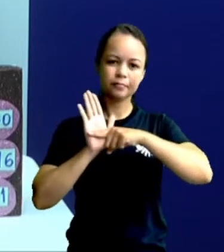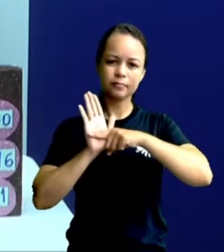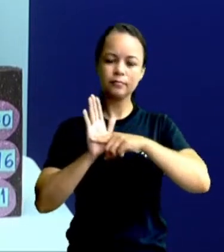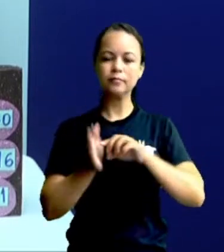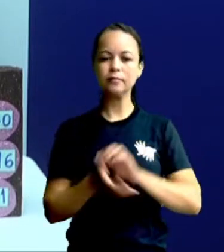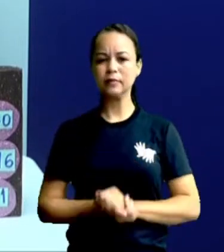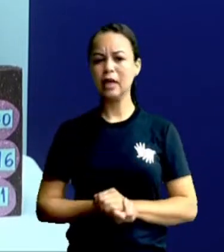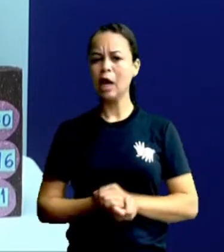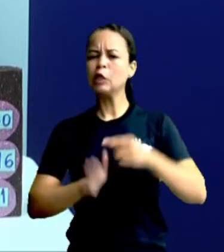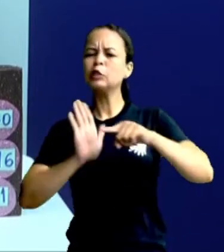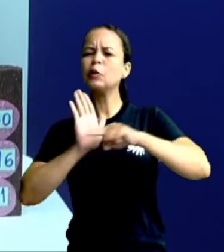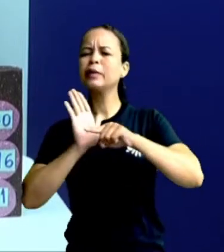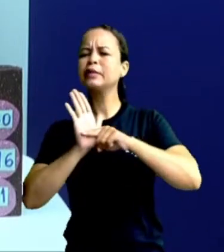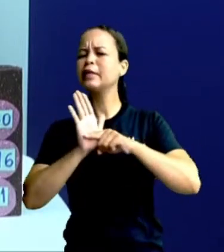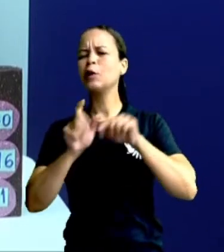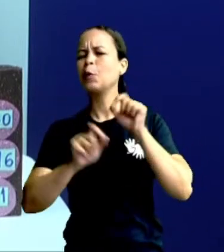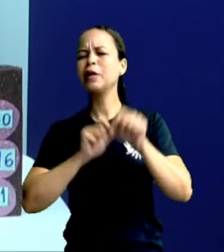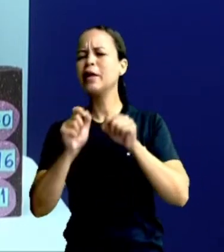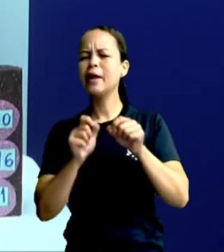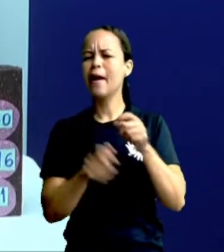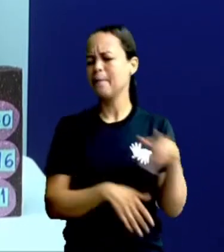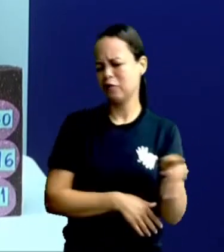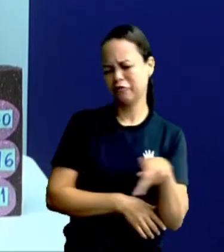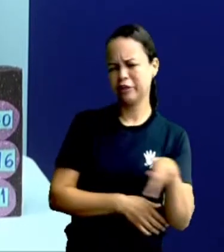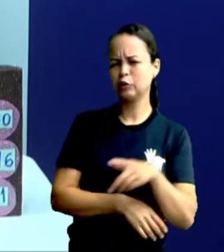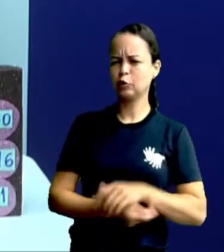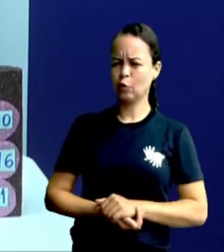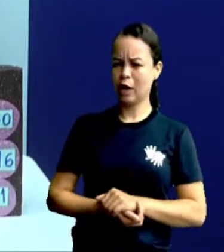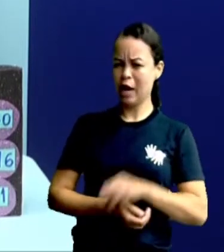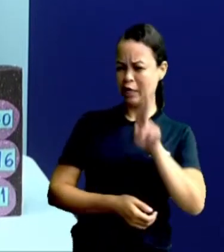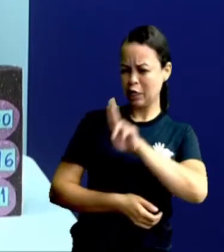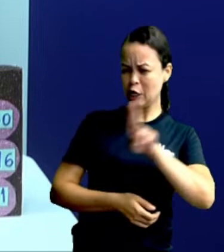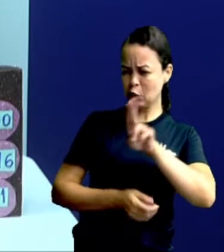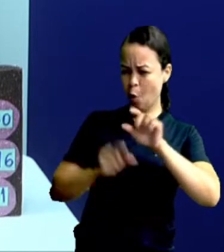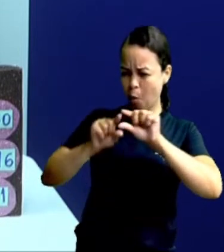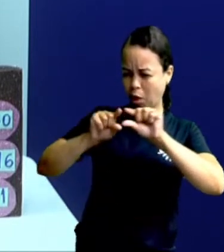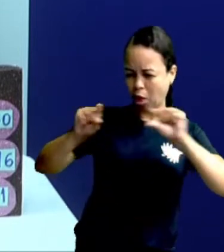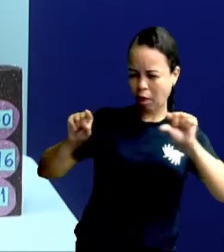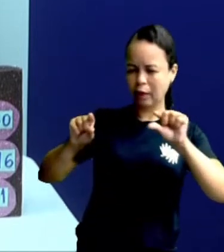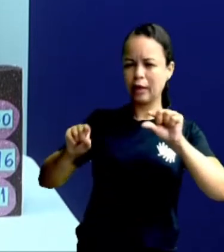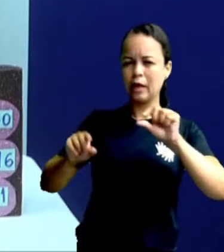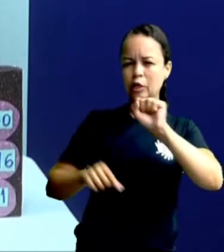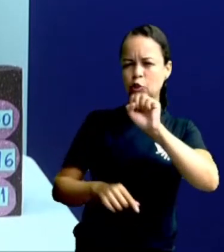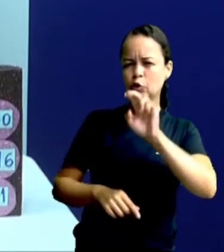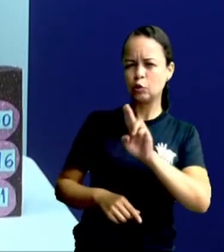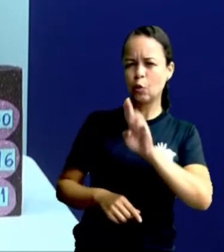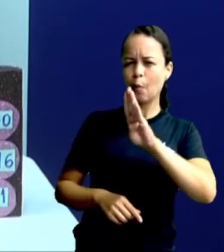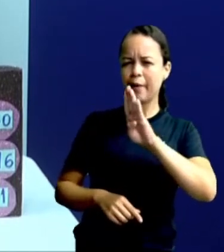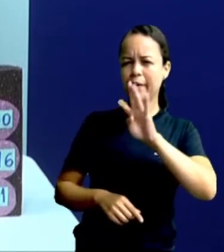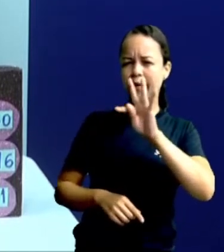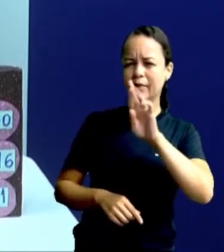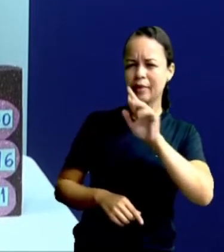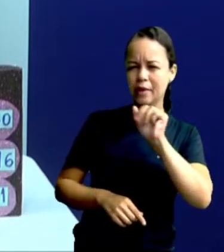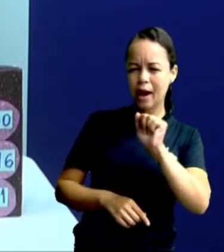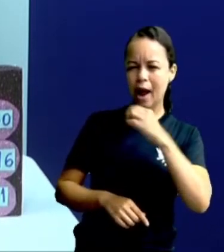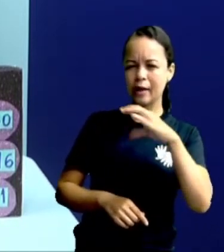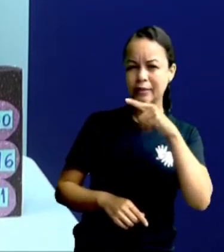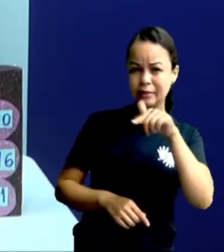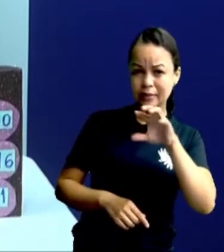O que é subtração, professora? Que nome tão grande, não sei nem para onde vai. Calma,